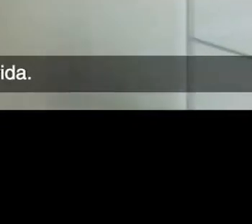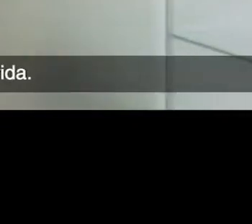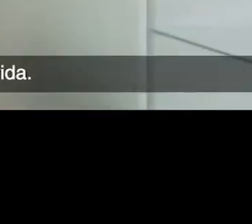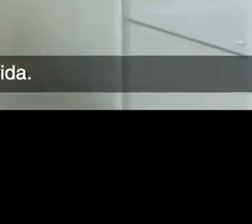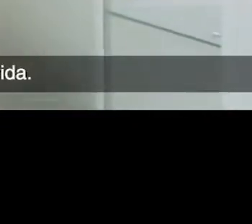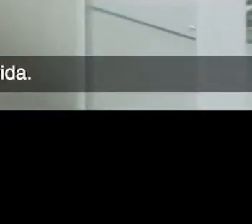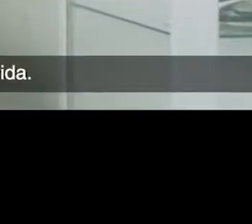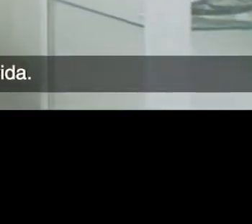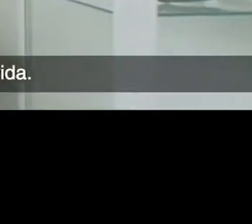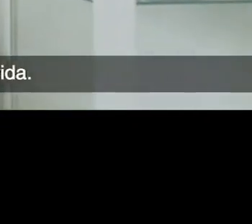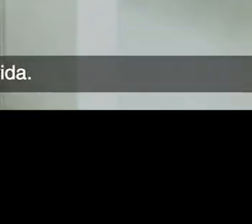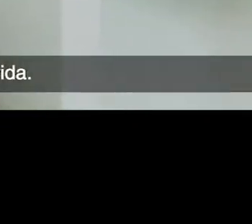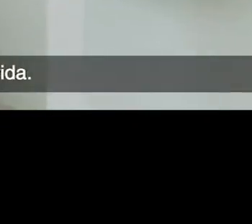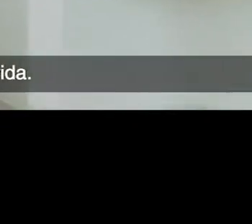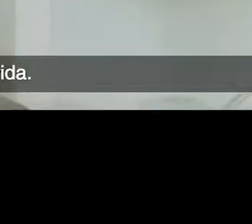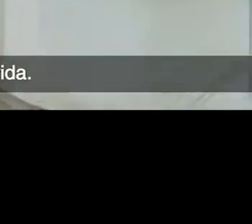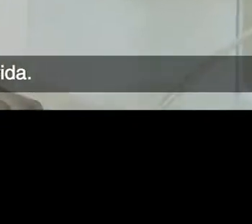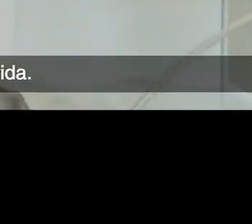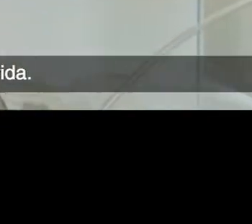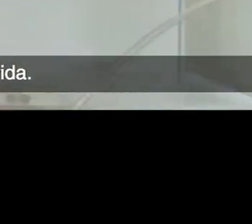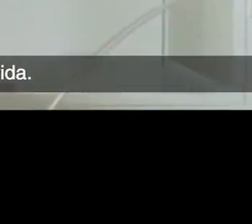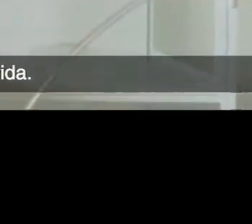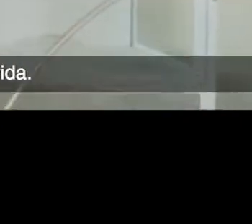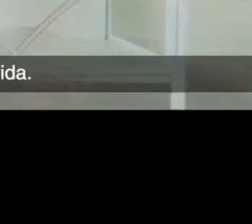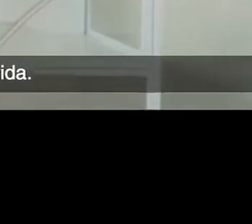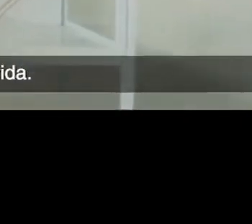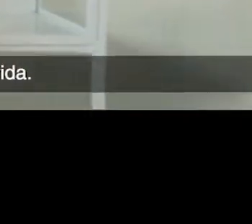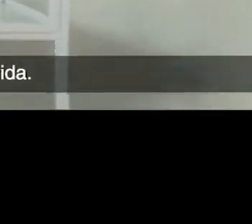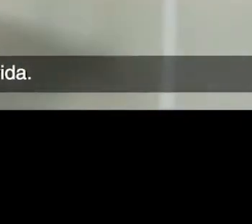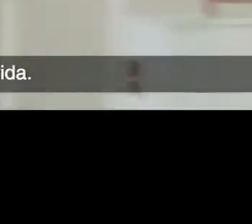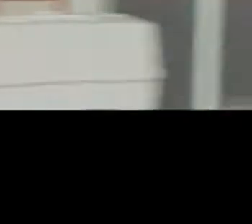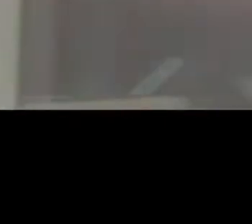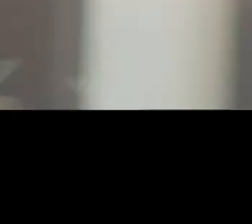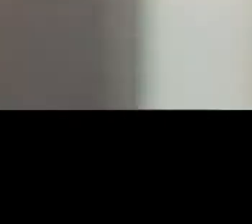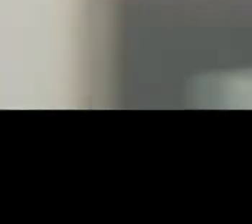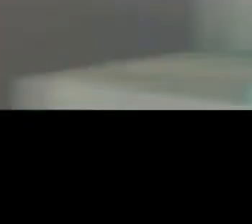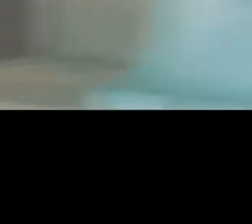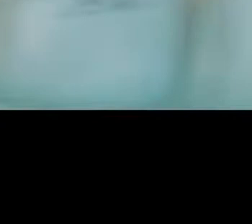Quem doa sangue regularmente pode estar ajudando uma pessoa que nunca a na vida.